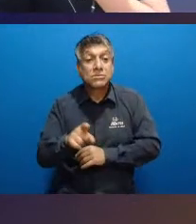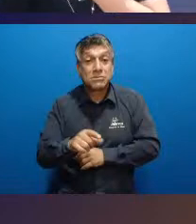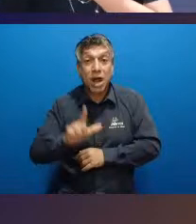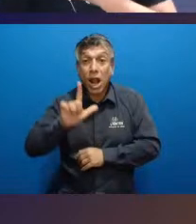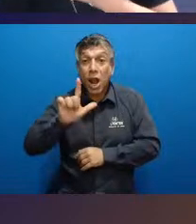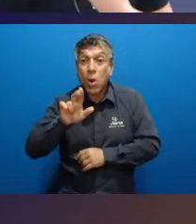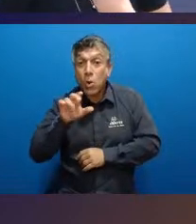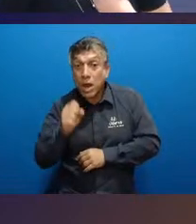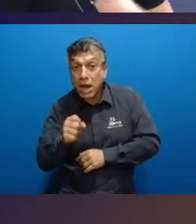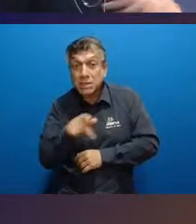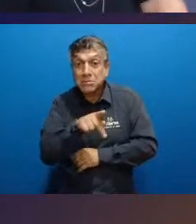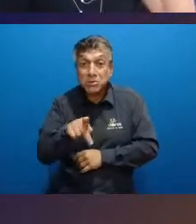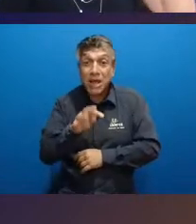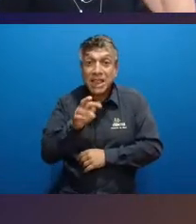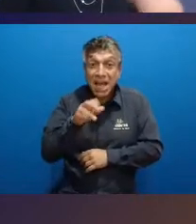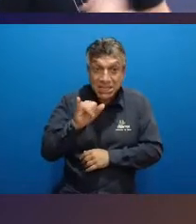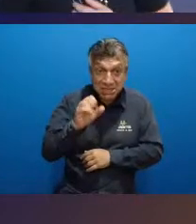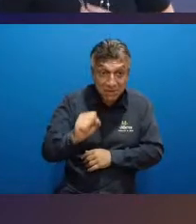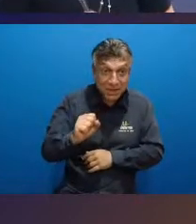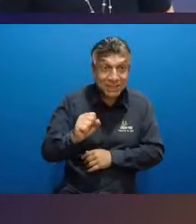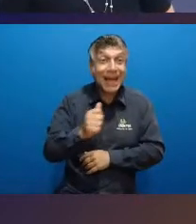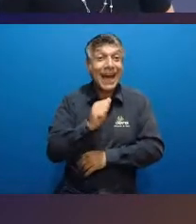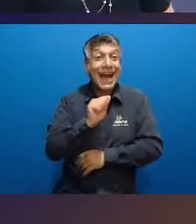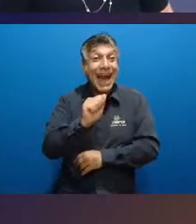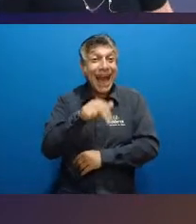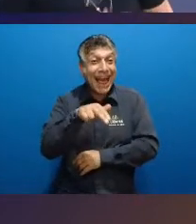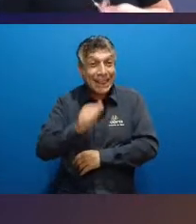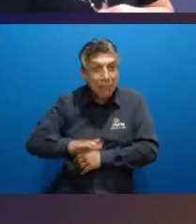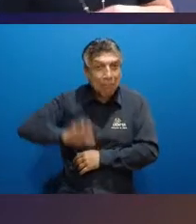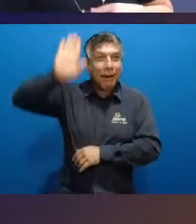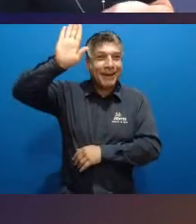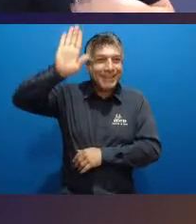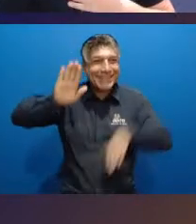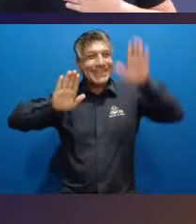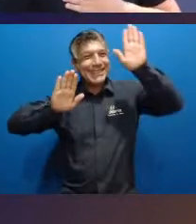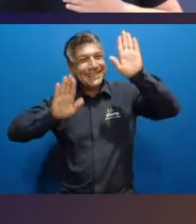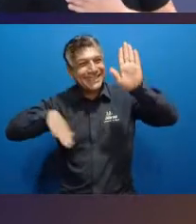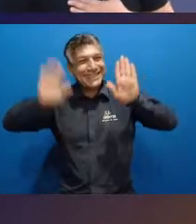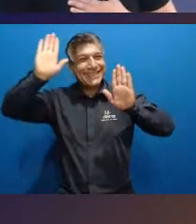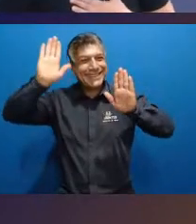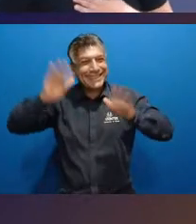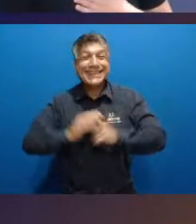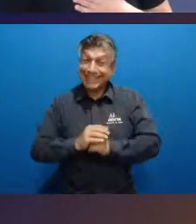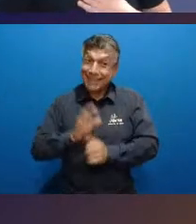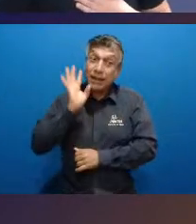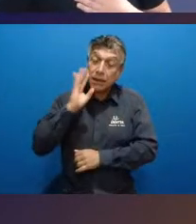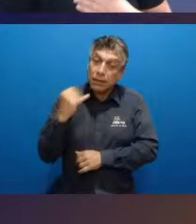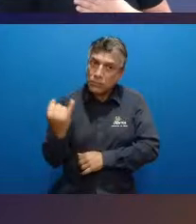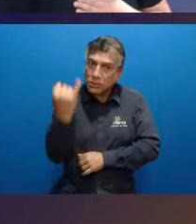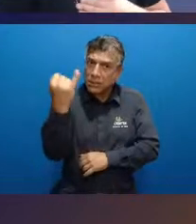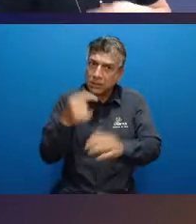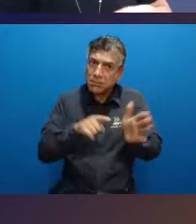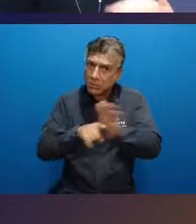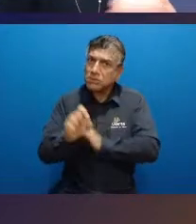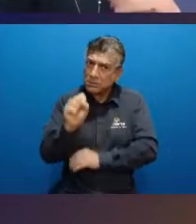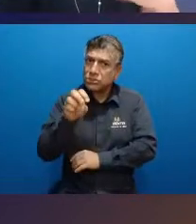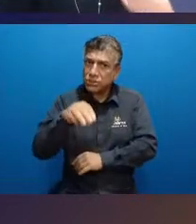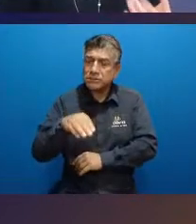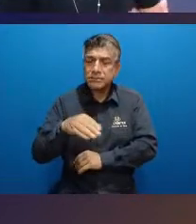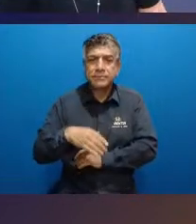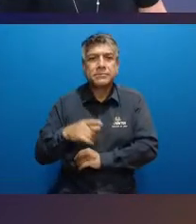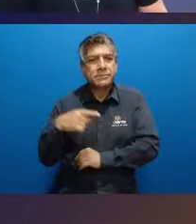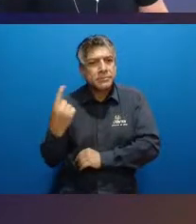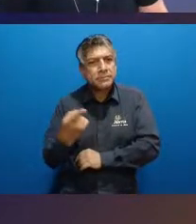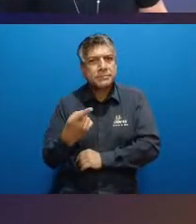comentar, a professora Tati também, eu vi que a Ana levantou a mão, achei super importante a pergunta dele, porque a gente